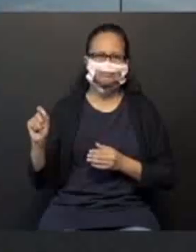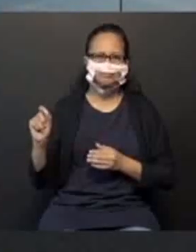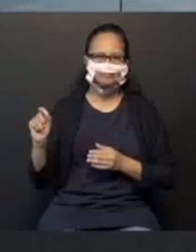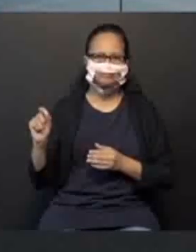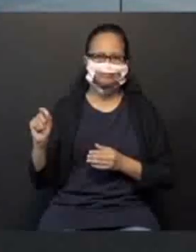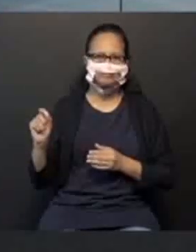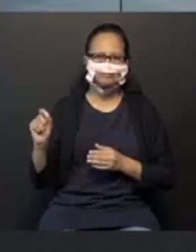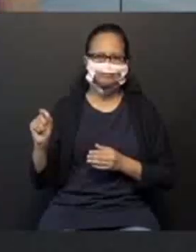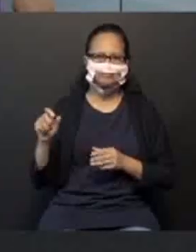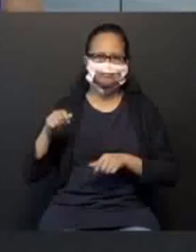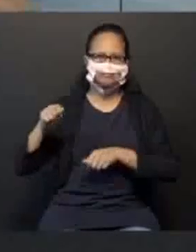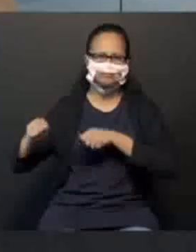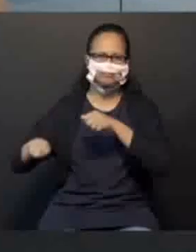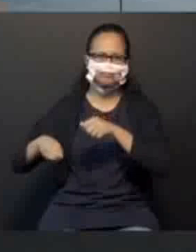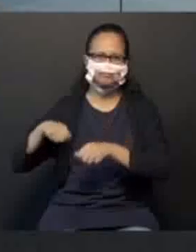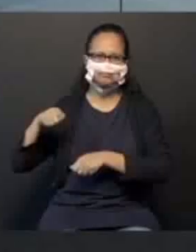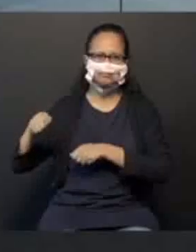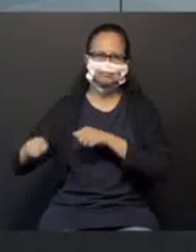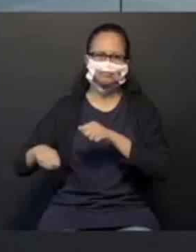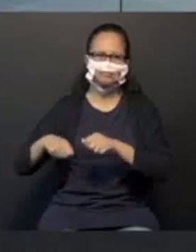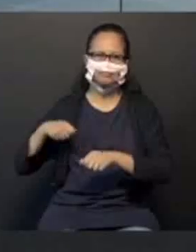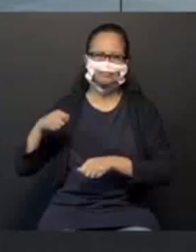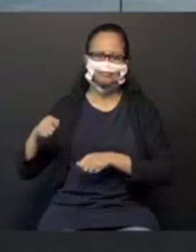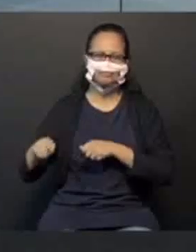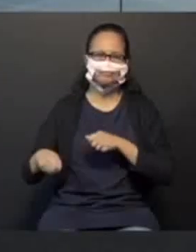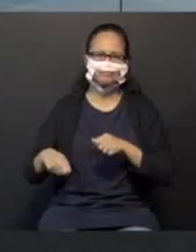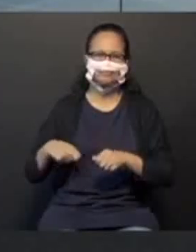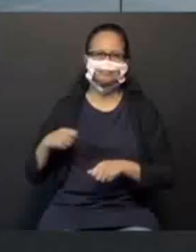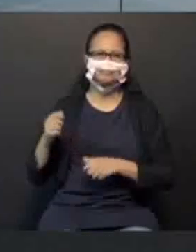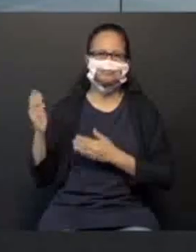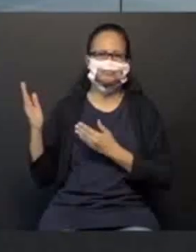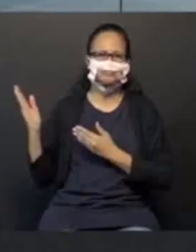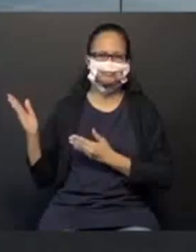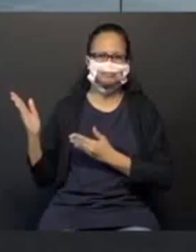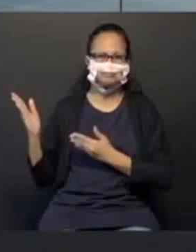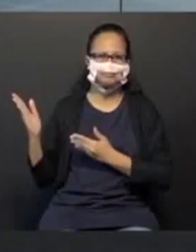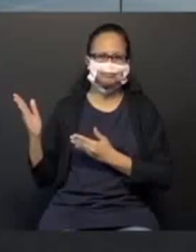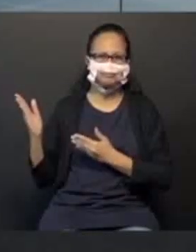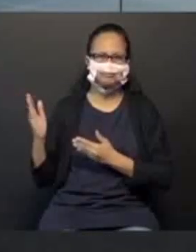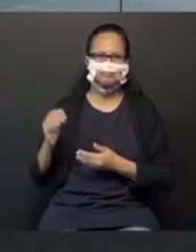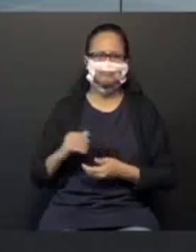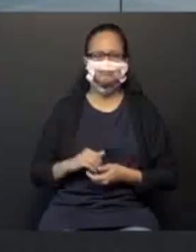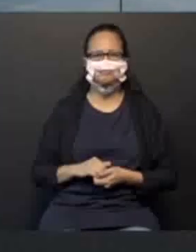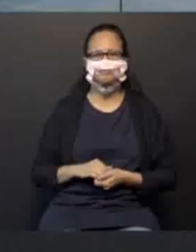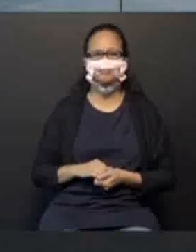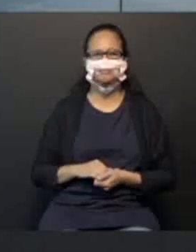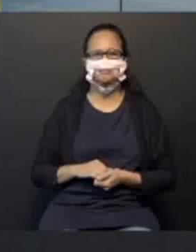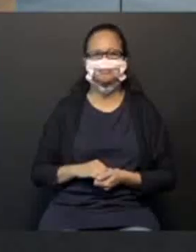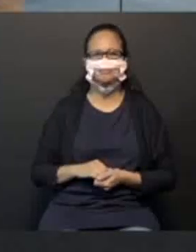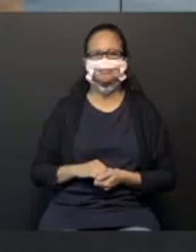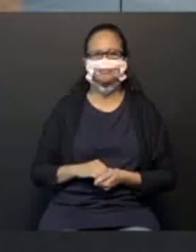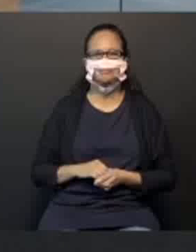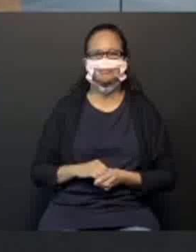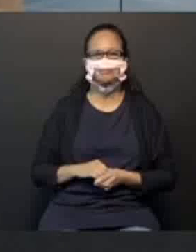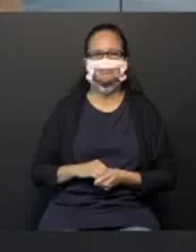ciclistas. Aqui, à direita do táxi. É os ciclistas.